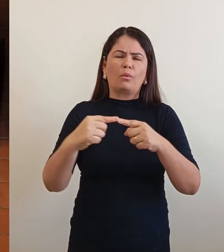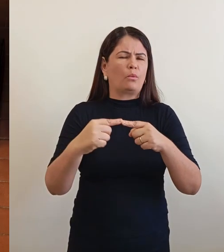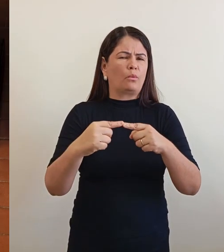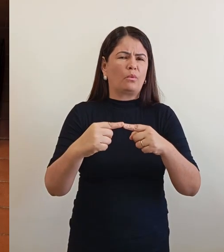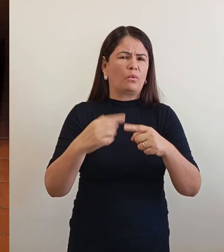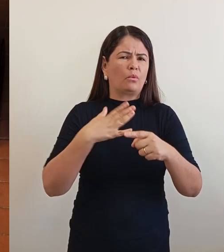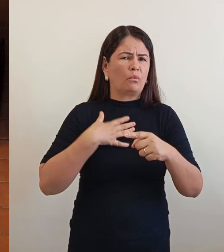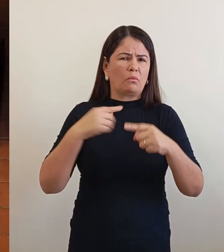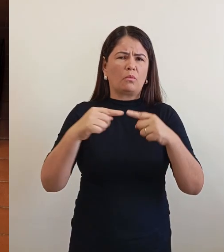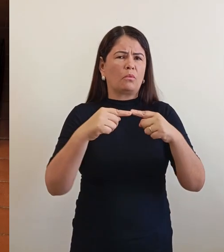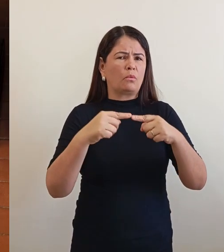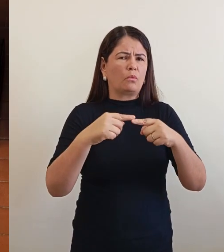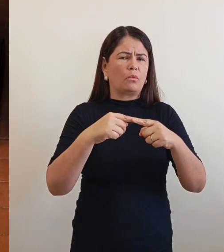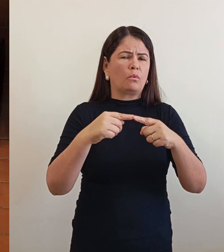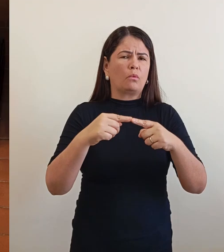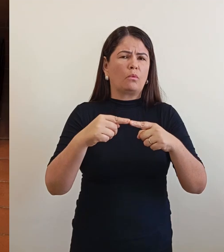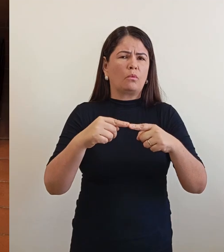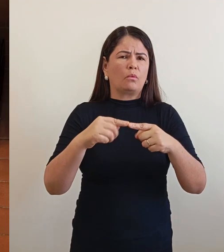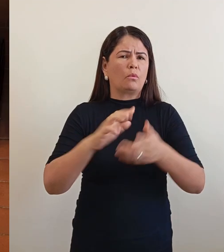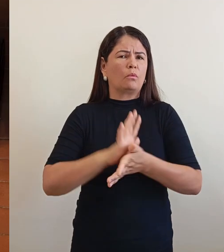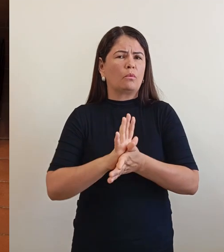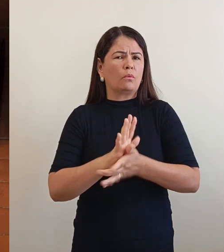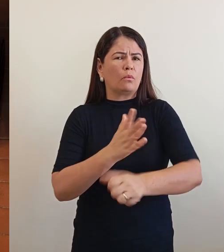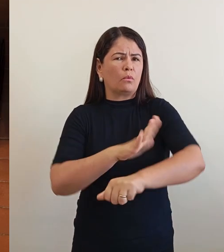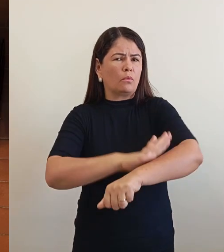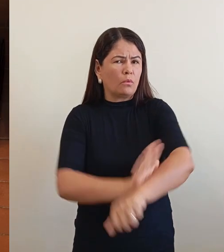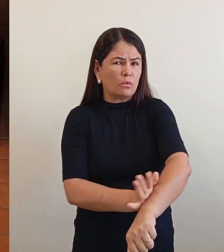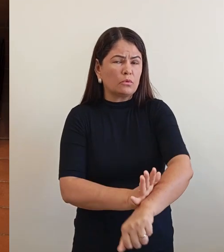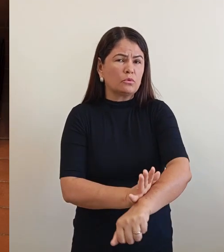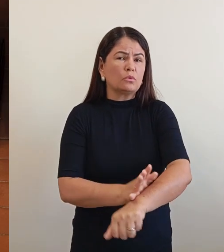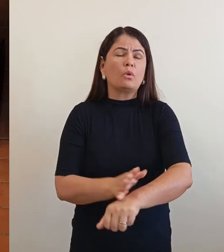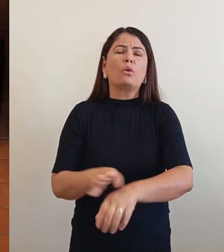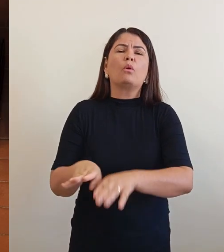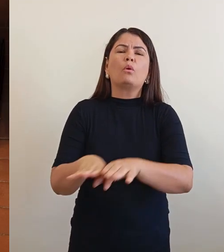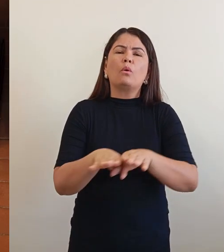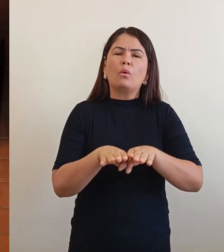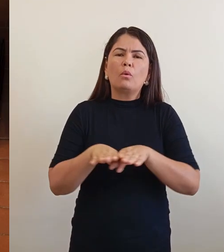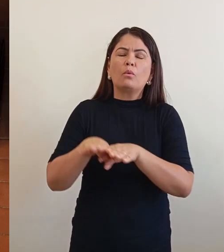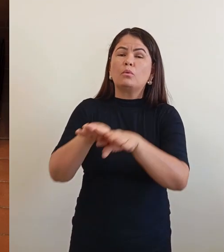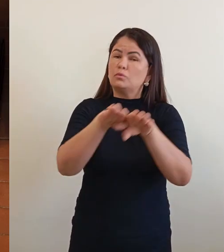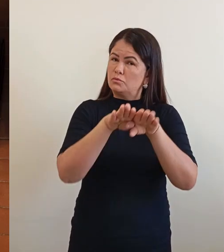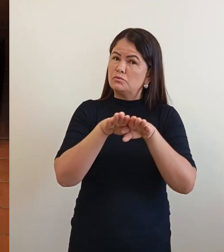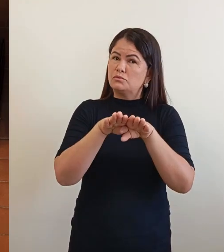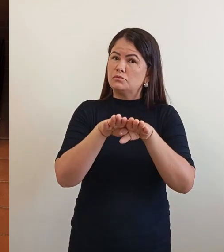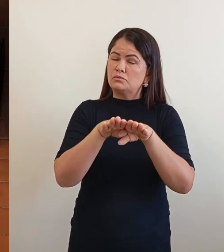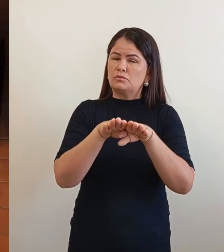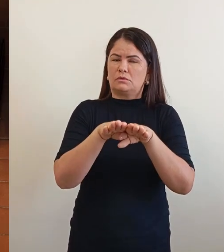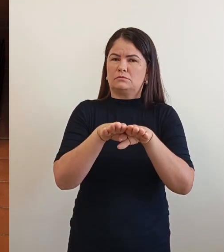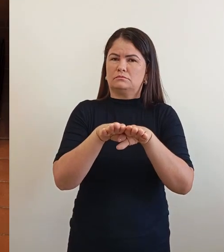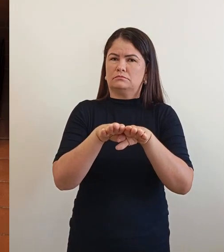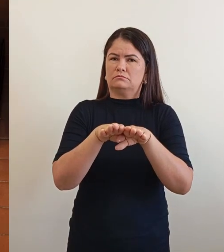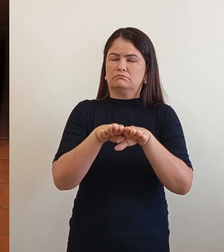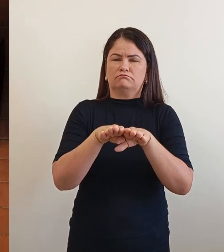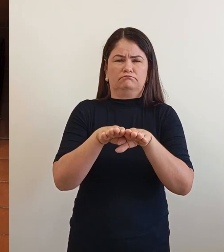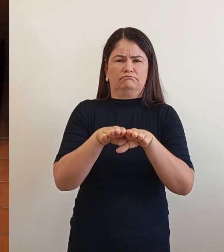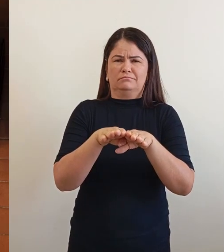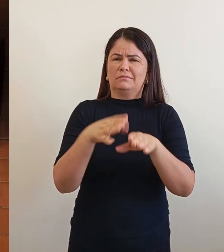Nós todo mundo somos iguais. Eu tenho uma coisa comigo. Que, para mim, não tem cor.